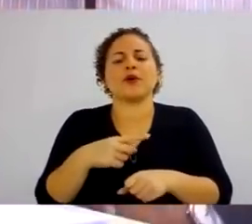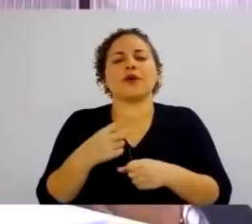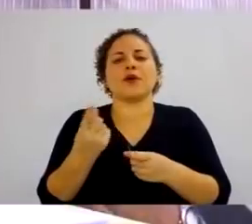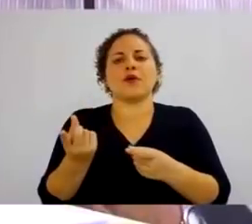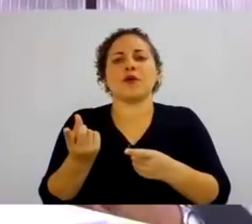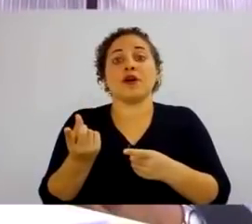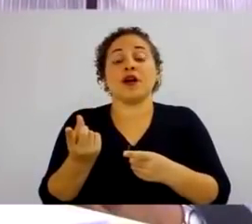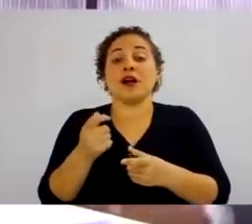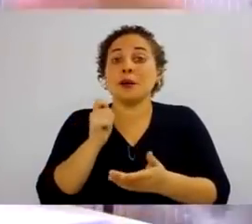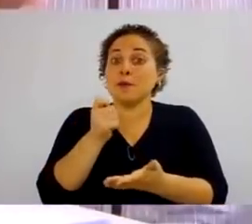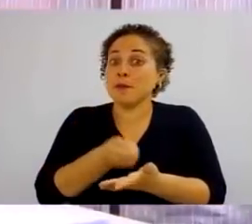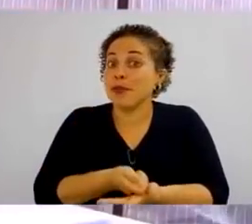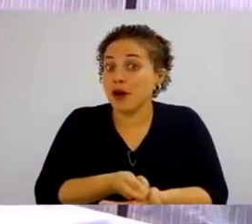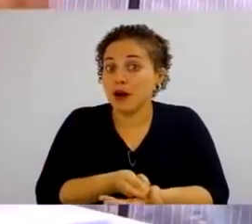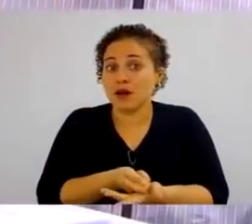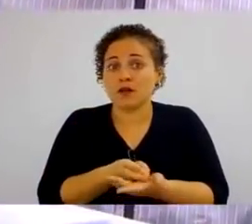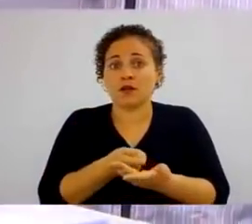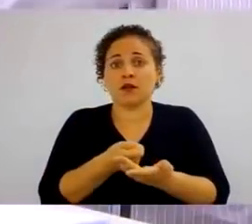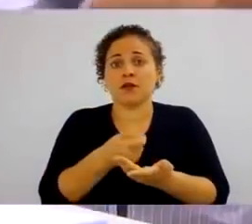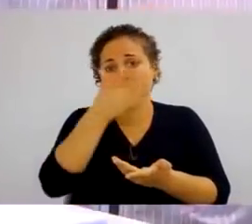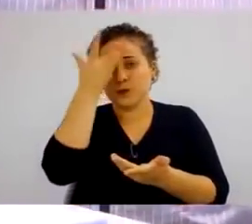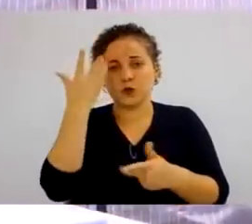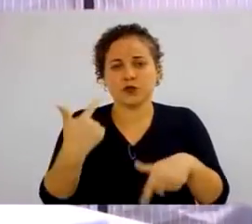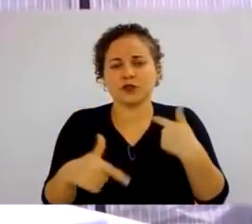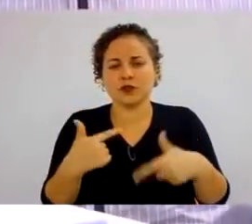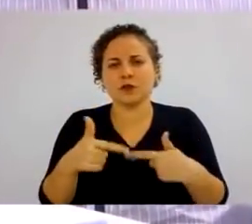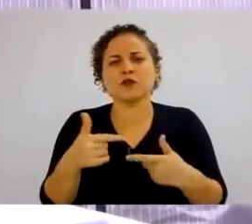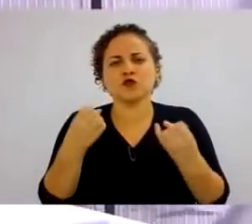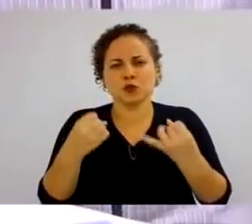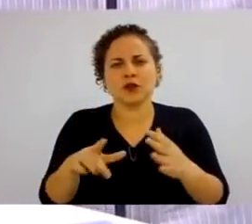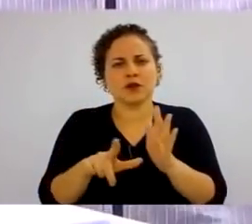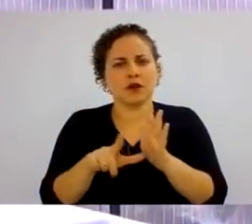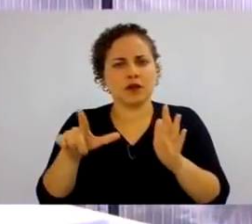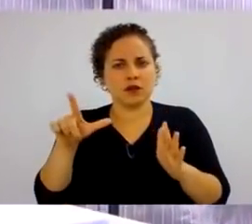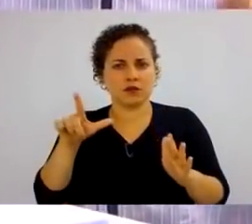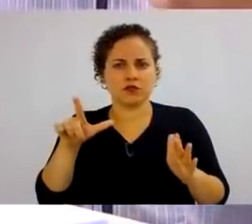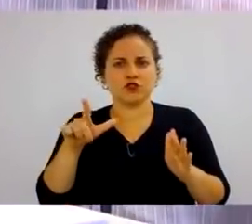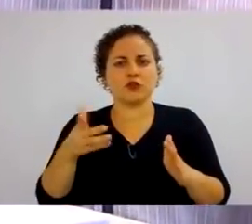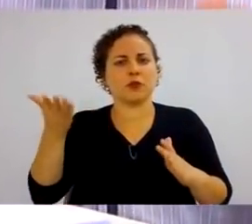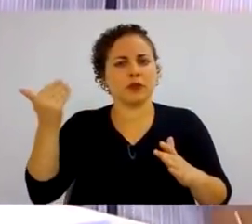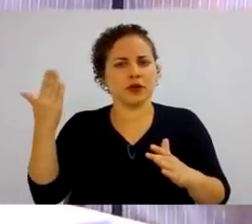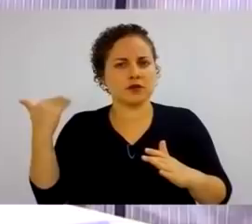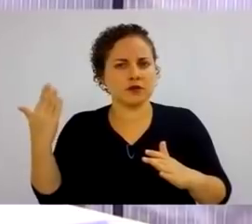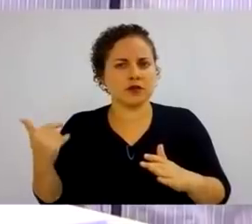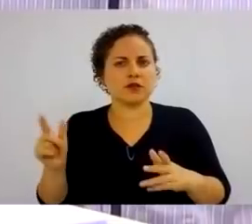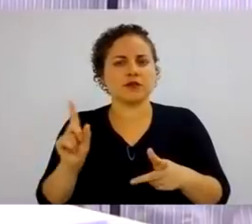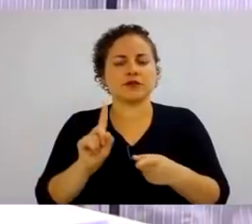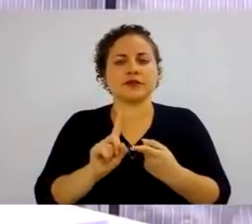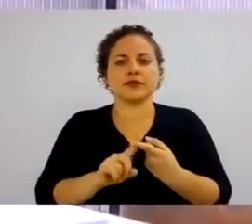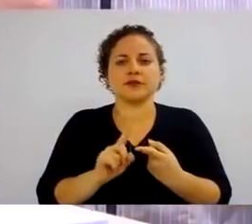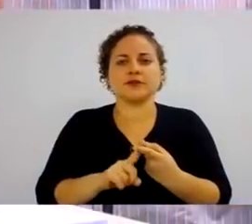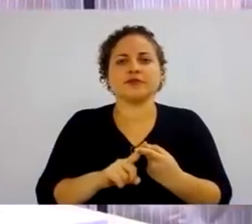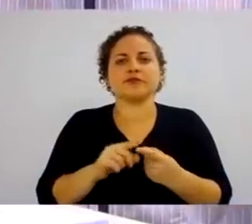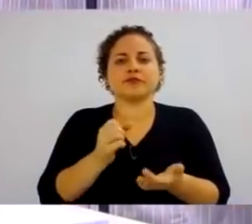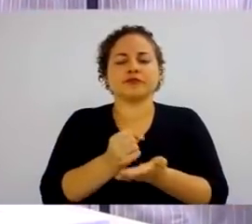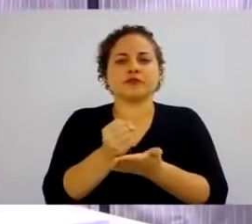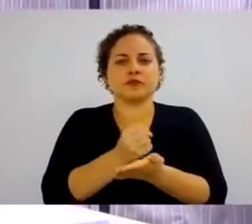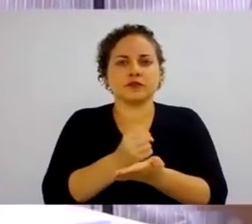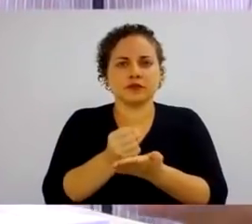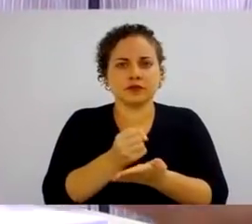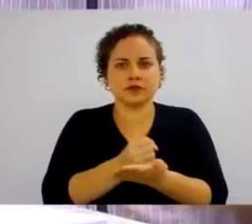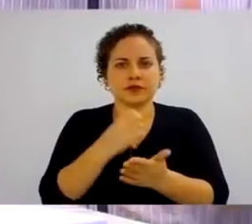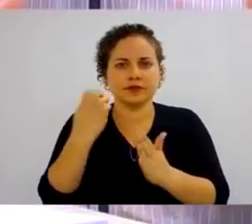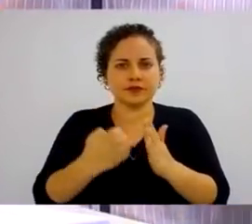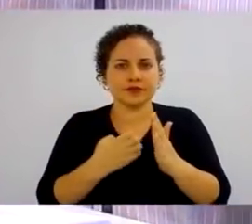ela paga para o colaborador. Foi o que eu falei para vocês no início. Que no passado, quando a pessoa era contratada para uma empresa, ele